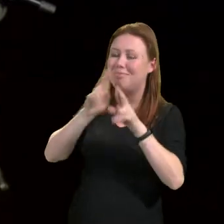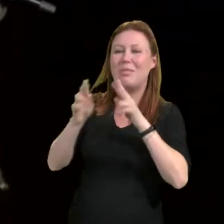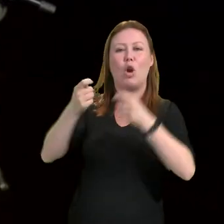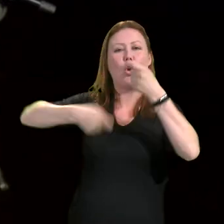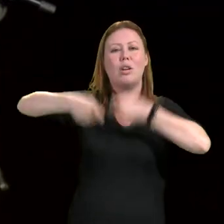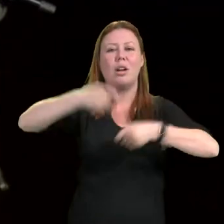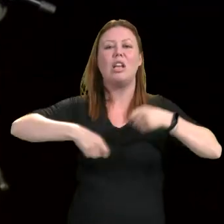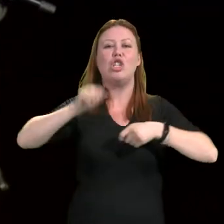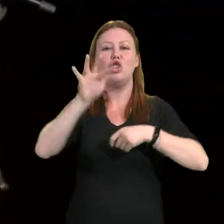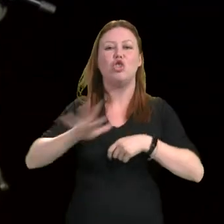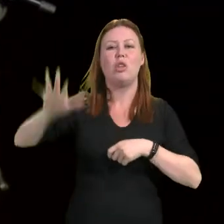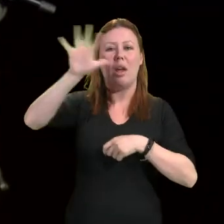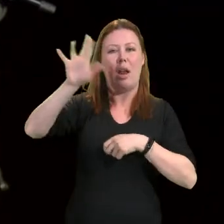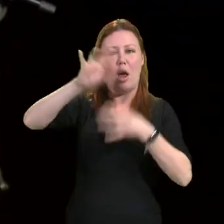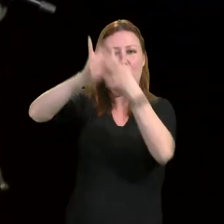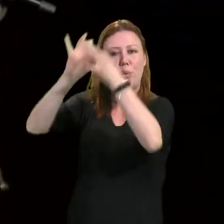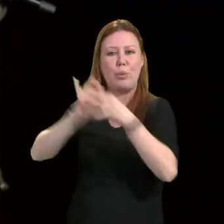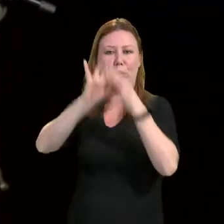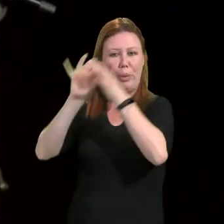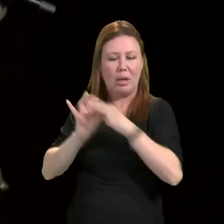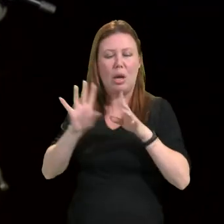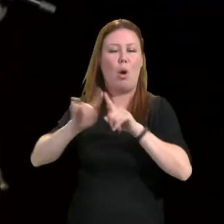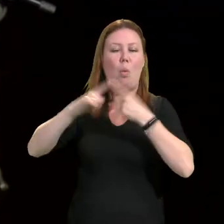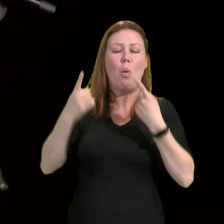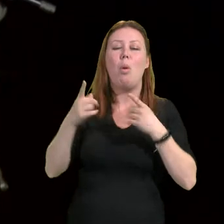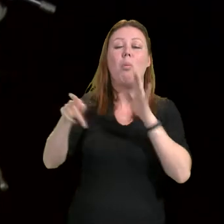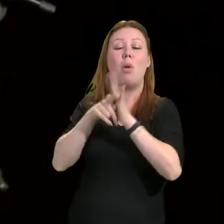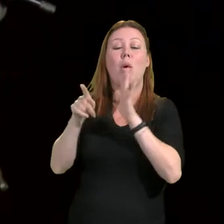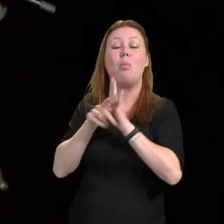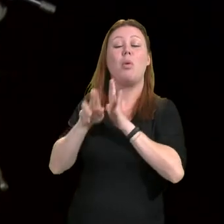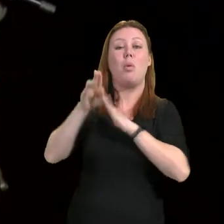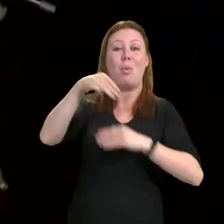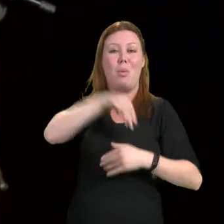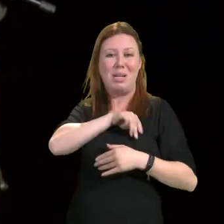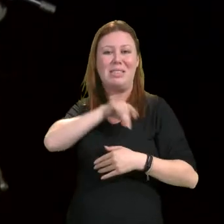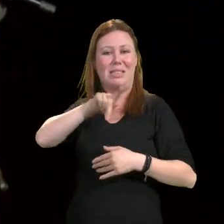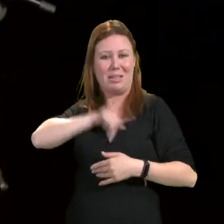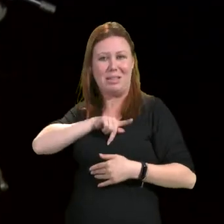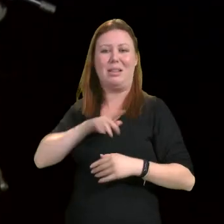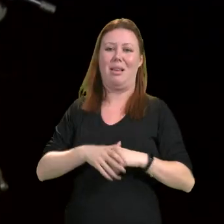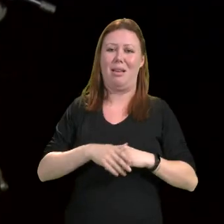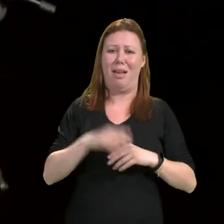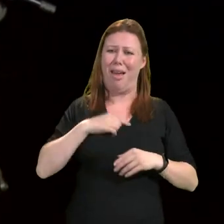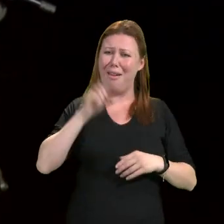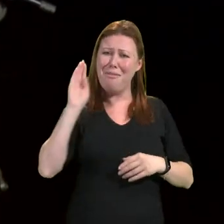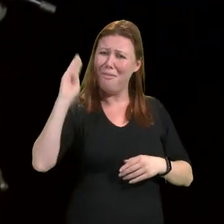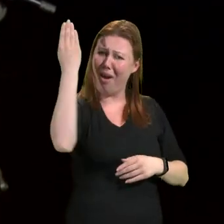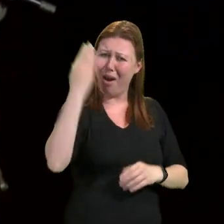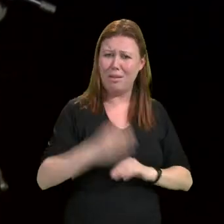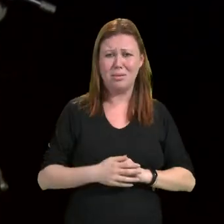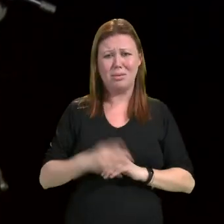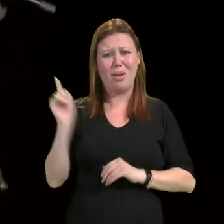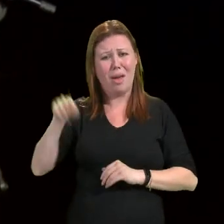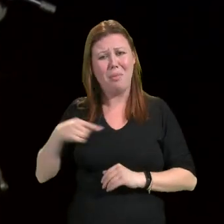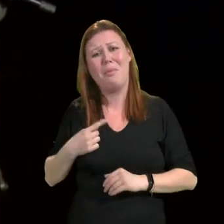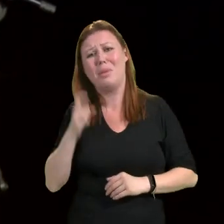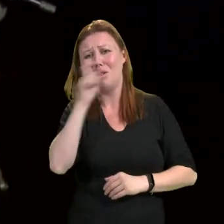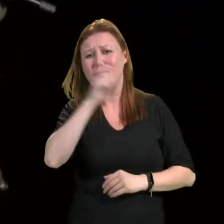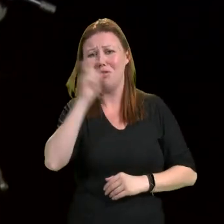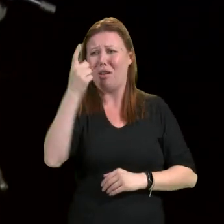ou do Tribunal de Contas da União, ou do Ministério Público Federal. É falso que nós não somos socialmente